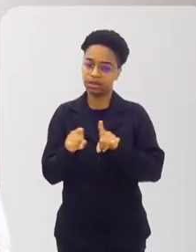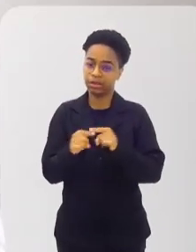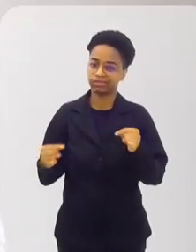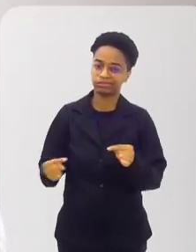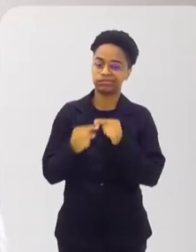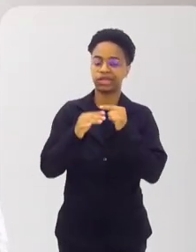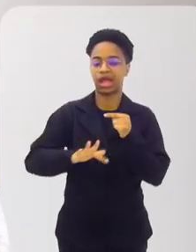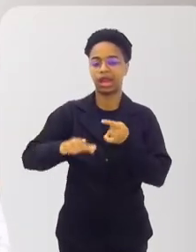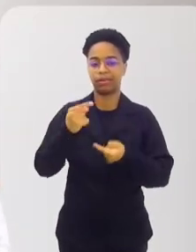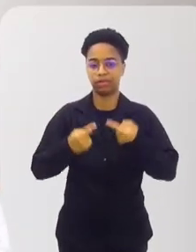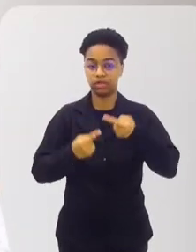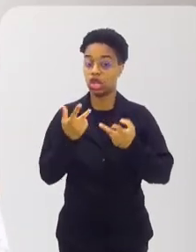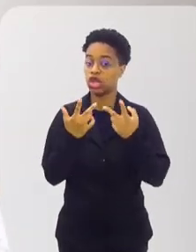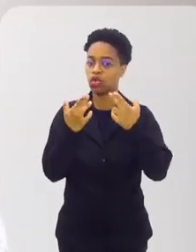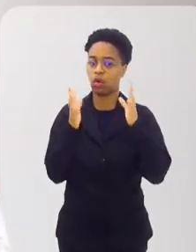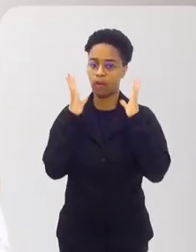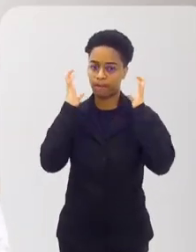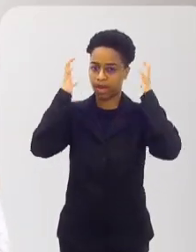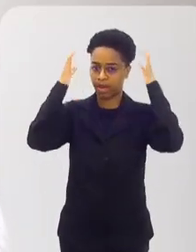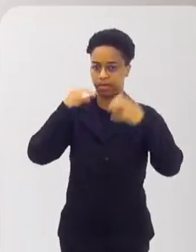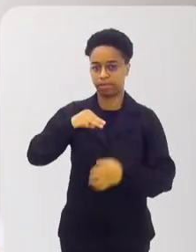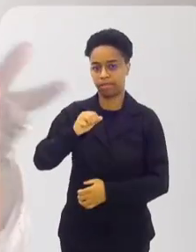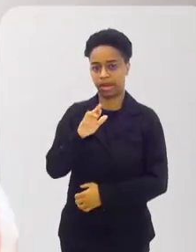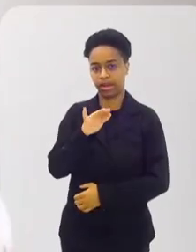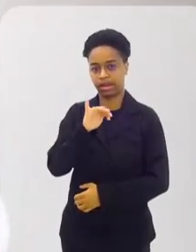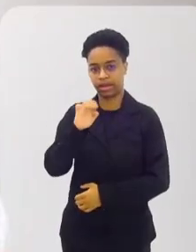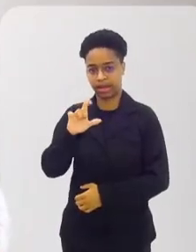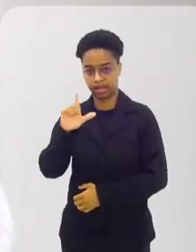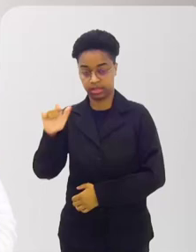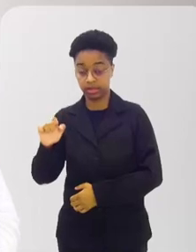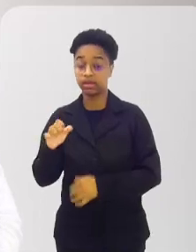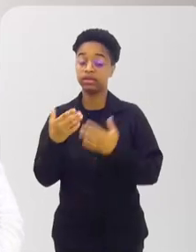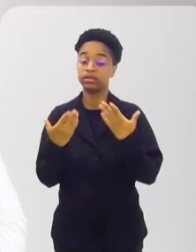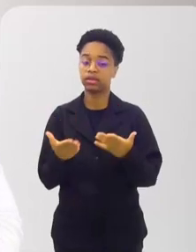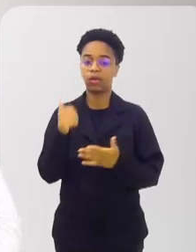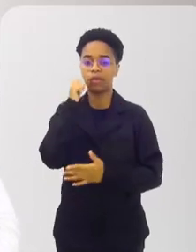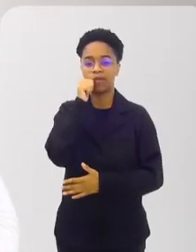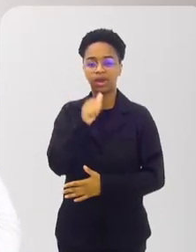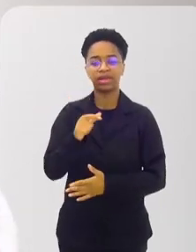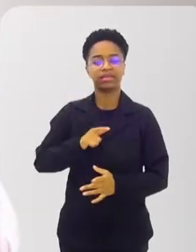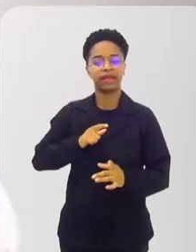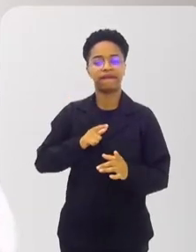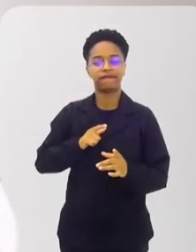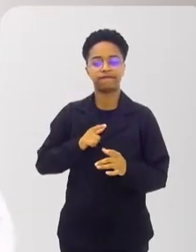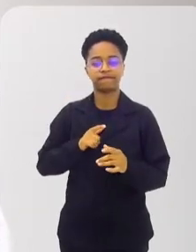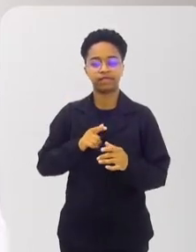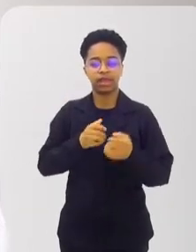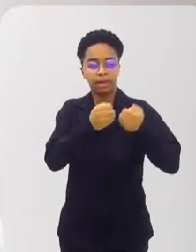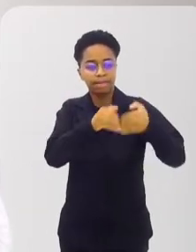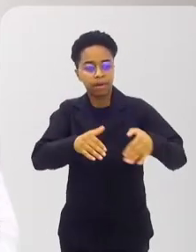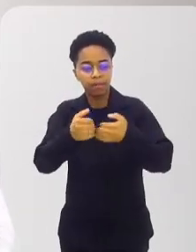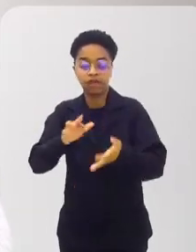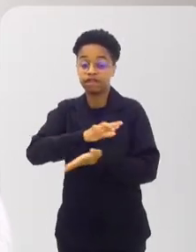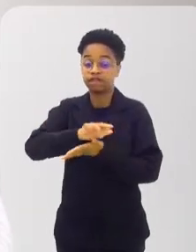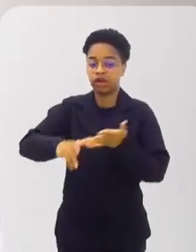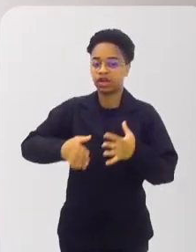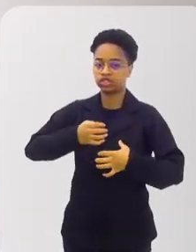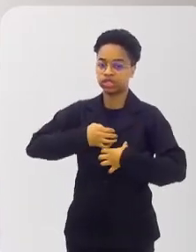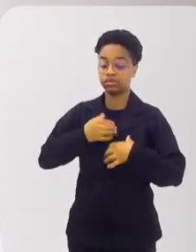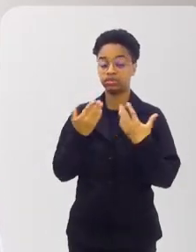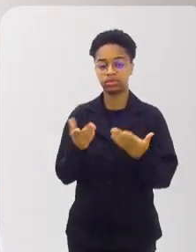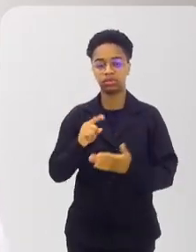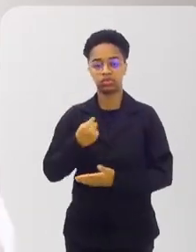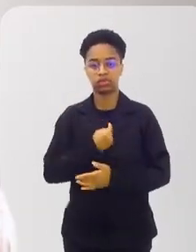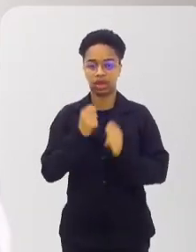como eu considero o assassinato de Marielle Franco. Então, essas mulheres são impactadas de diferentes maneiras e, portanto, a